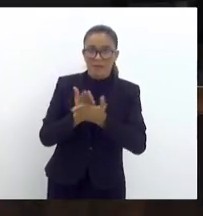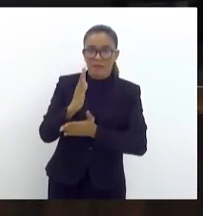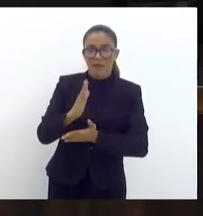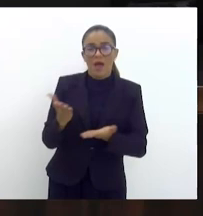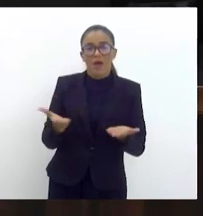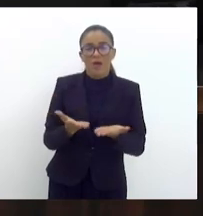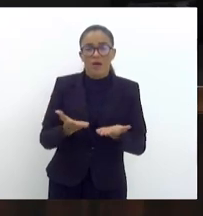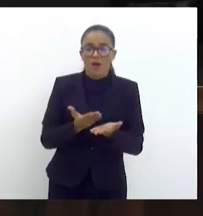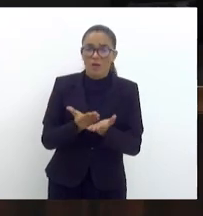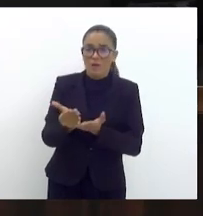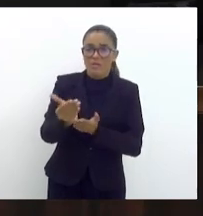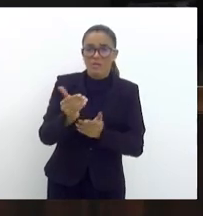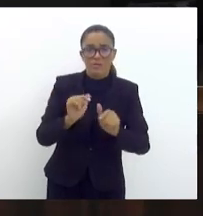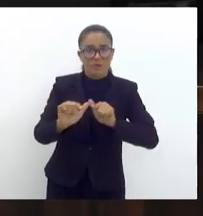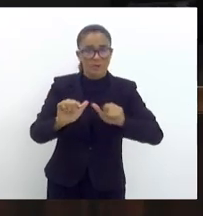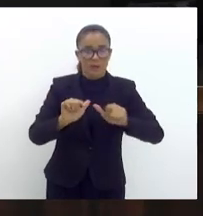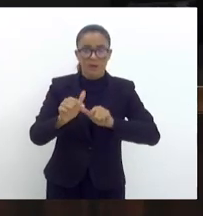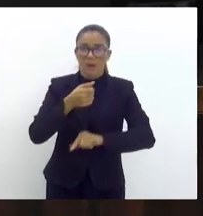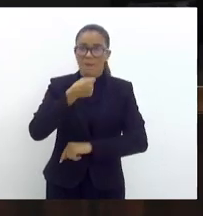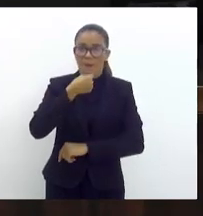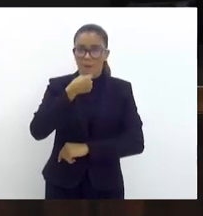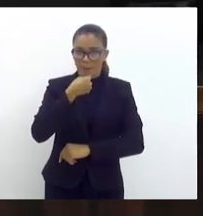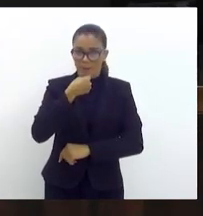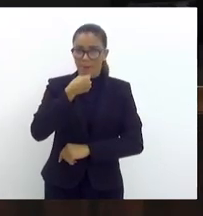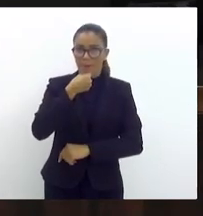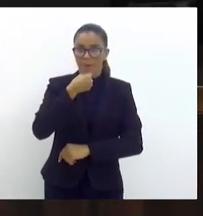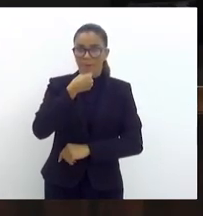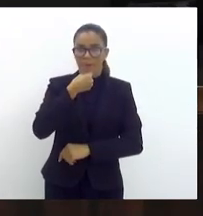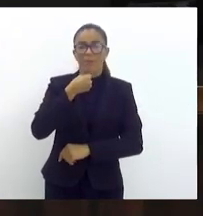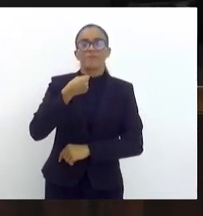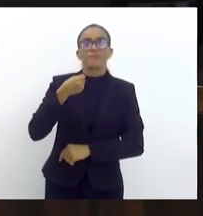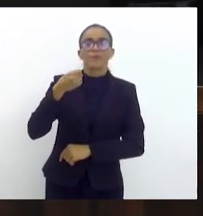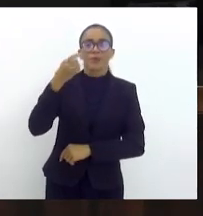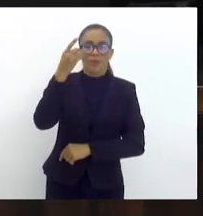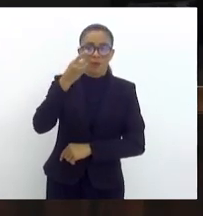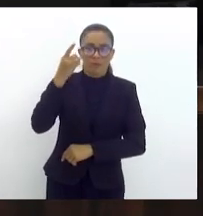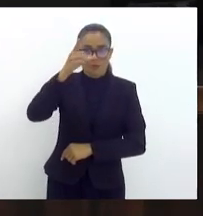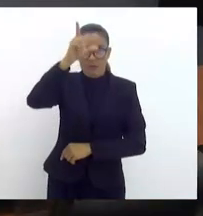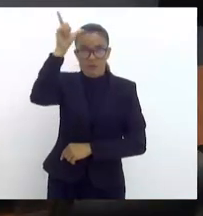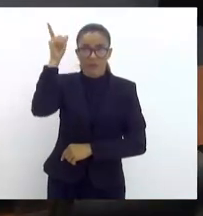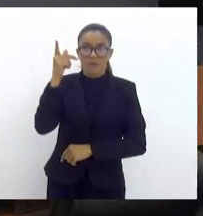passe-se ao expediente inicial para uso da tribuna o deputado Luiz Paulo.